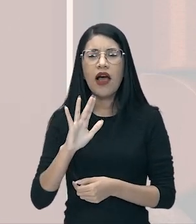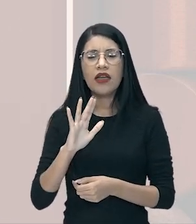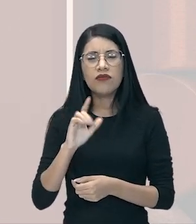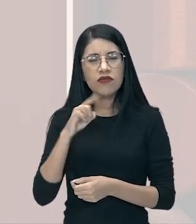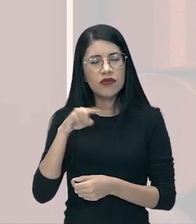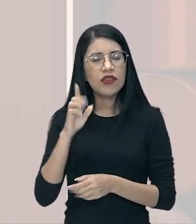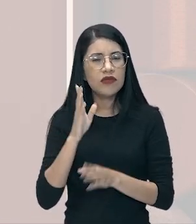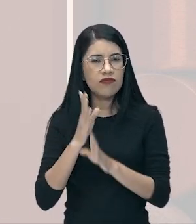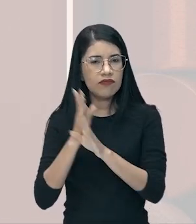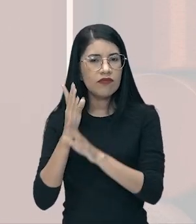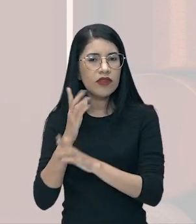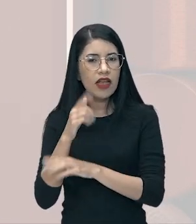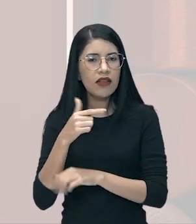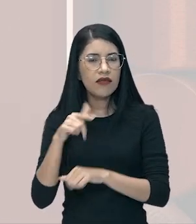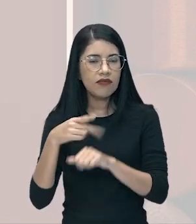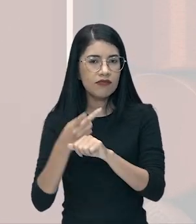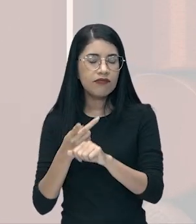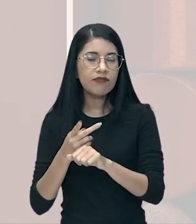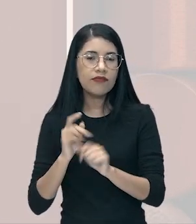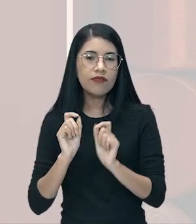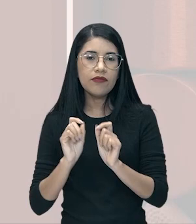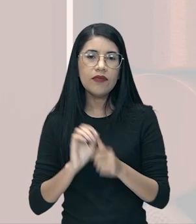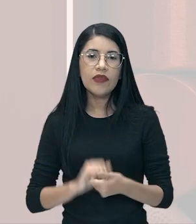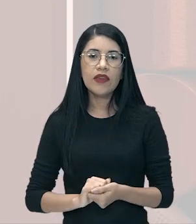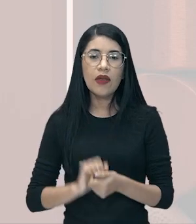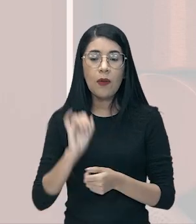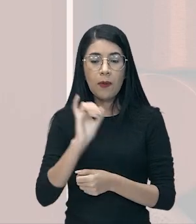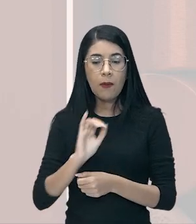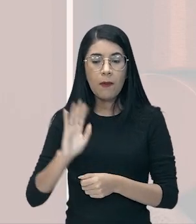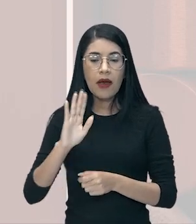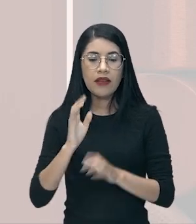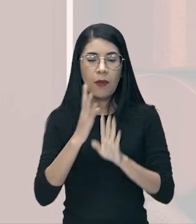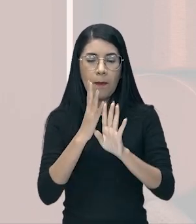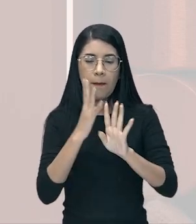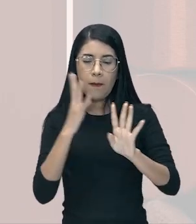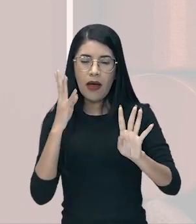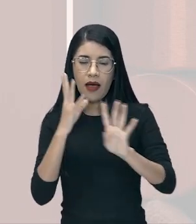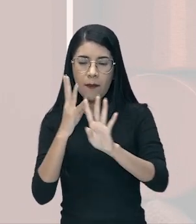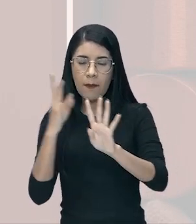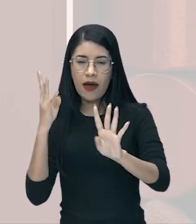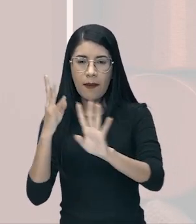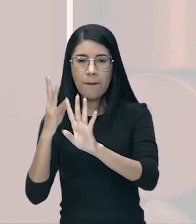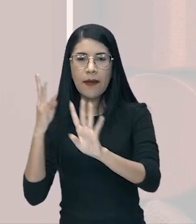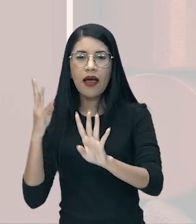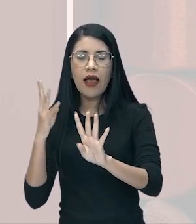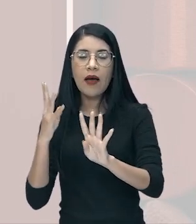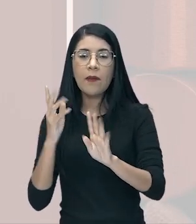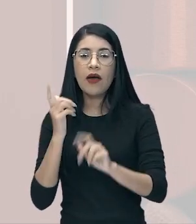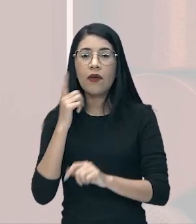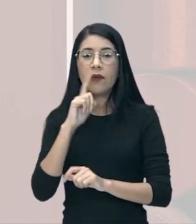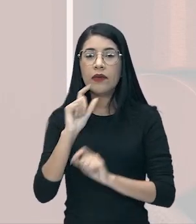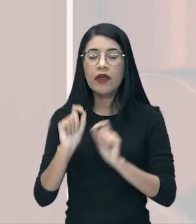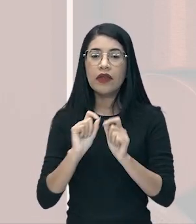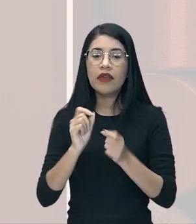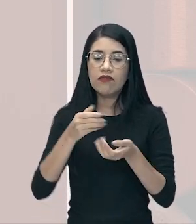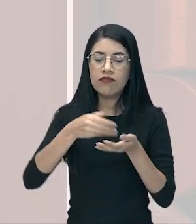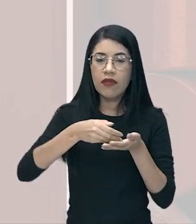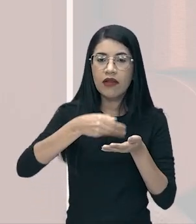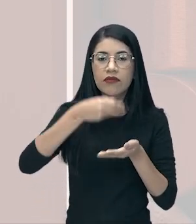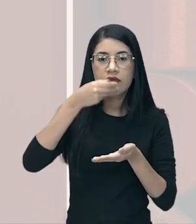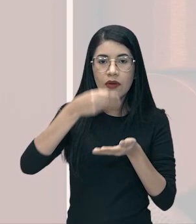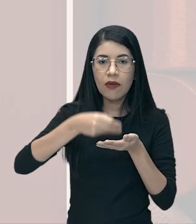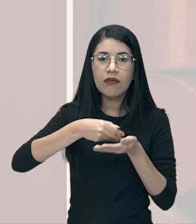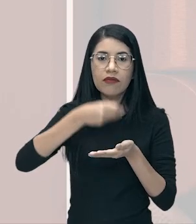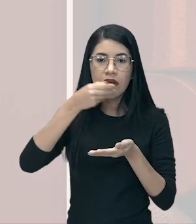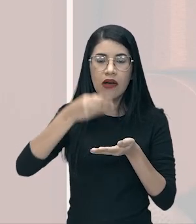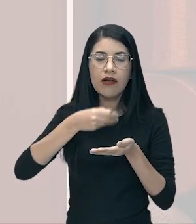lugar que ilustra a crise de 29 que é uma fila de trabalhadores para tomar um sopa, né? Sopa